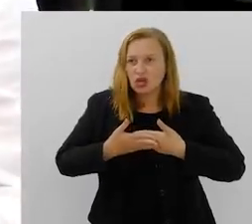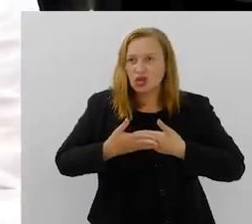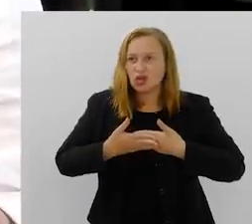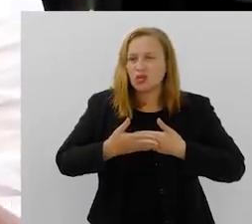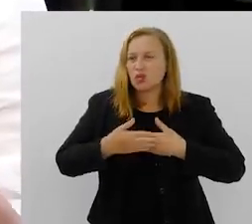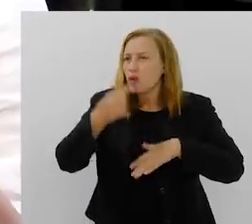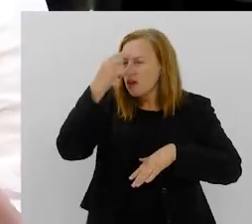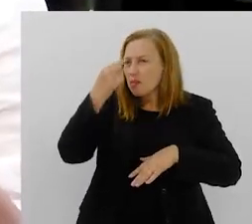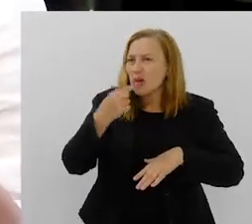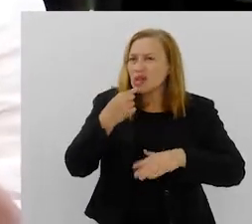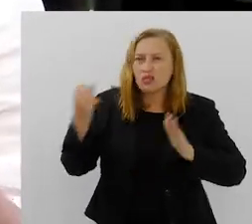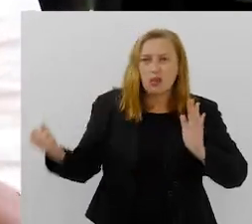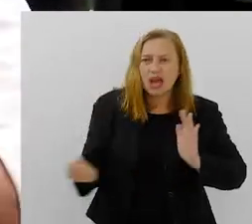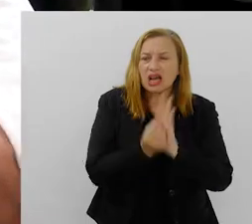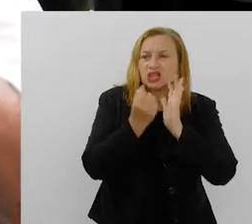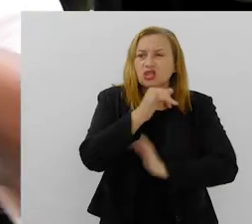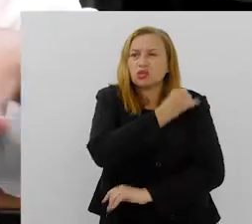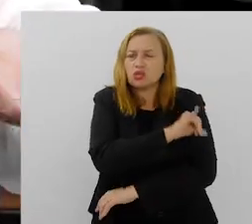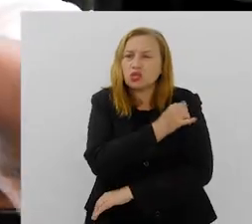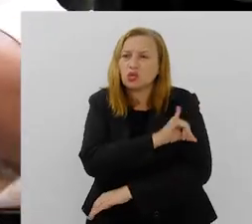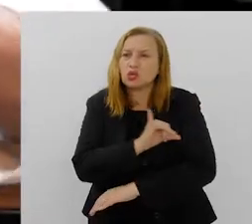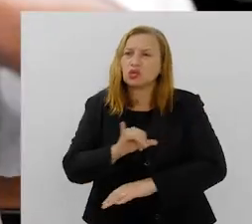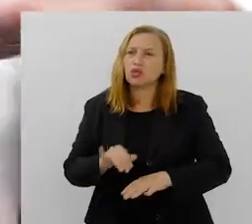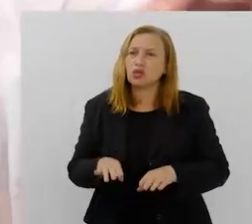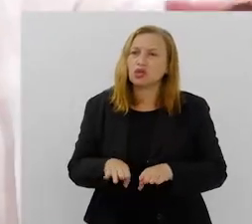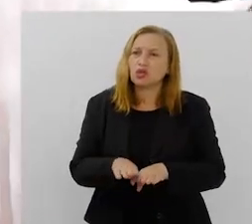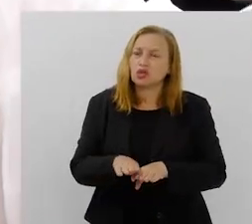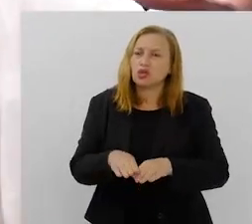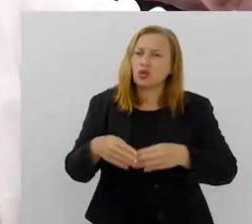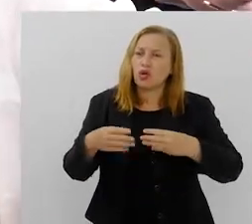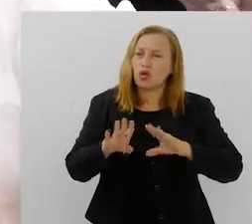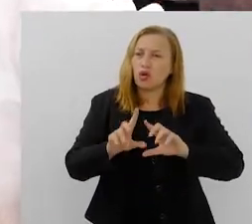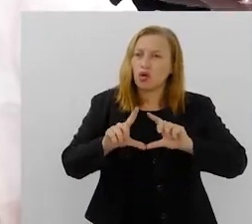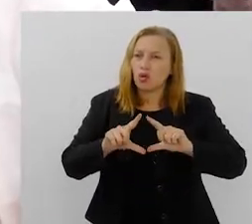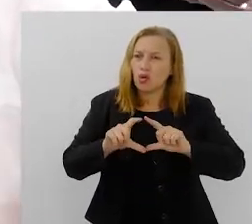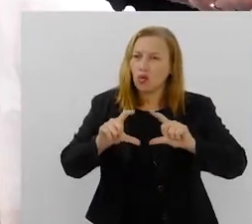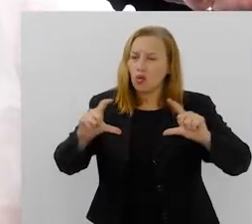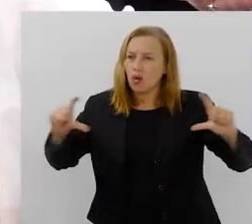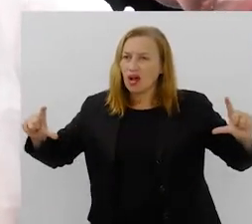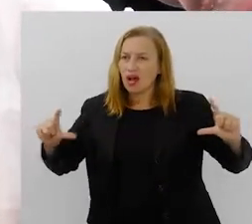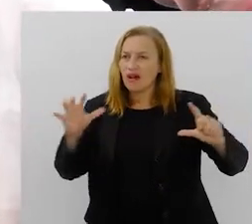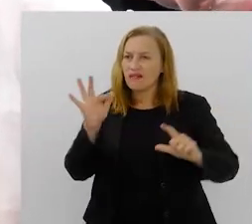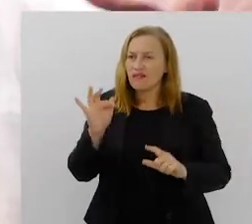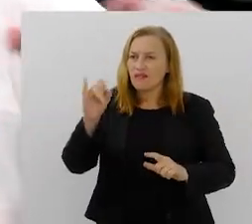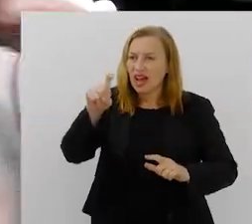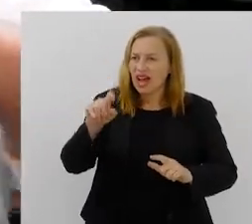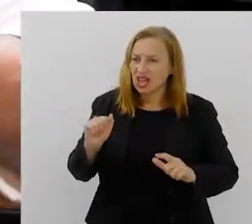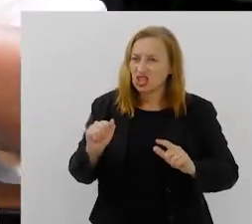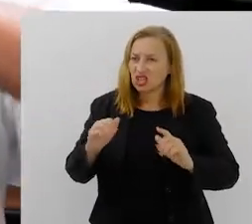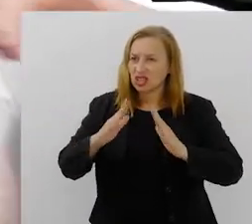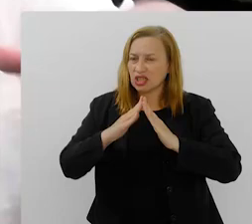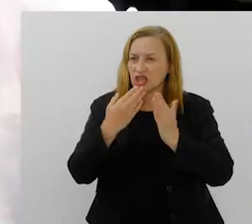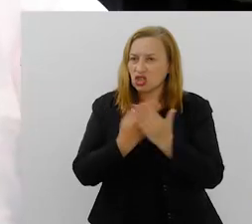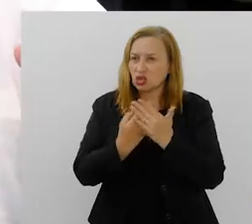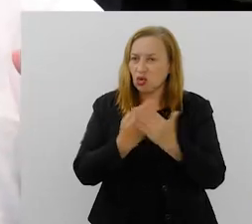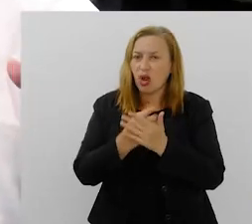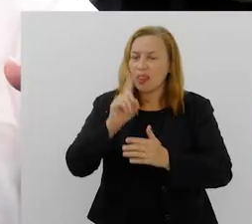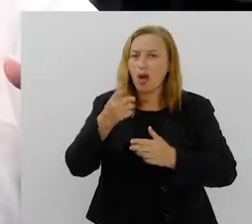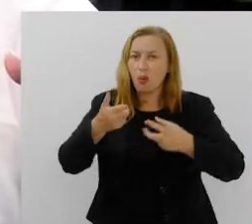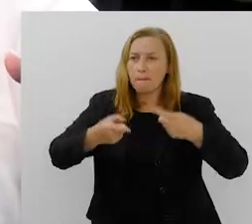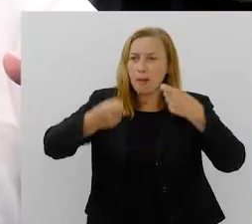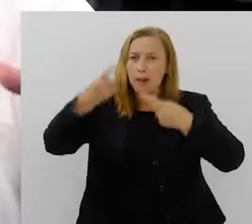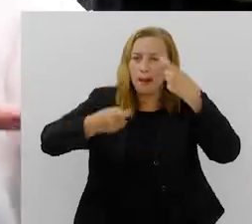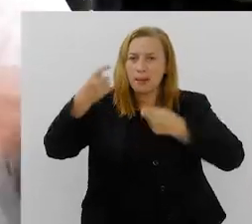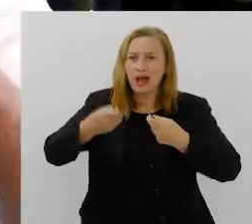cena que foi muito marcante no Rio de Janeiro quando se coloca uma faixa em cima do telhado da escola e fala, não atire